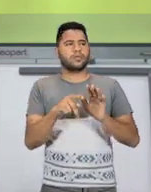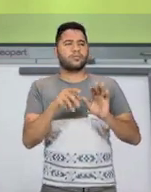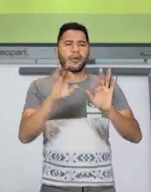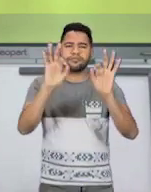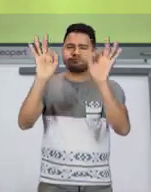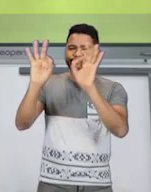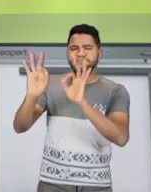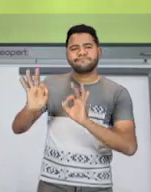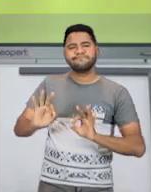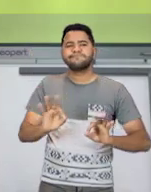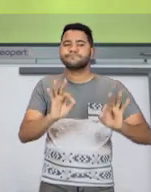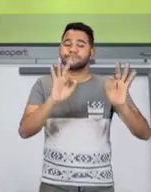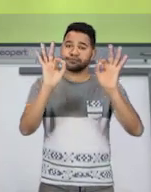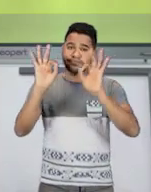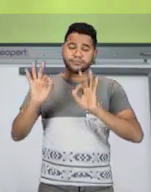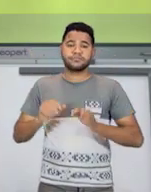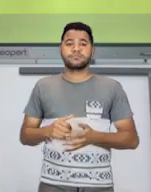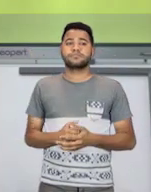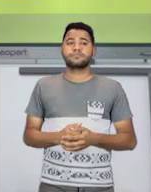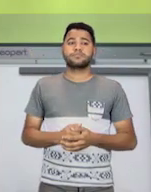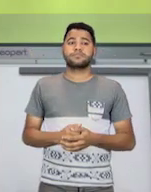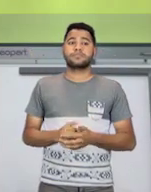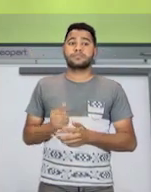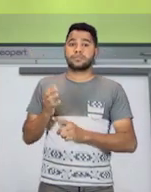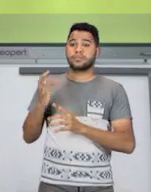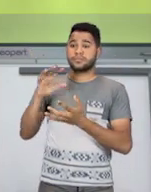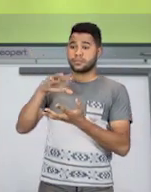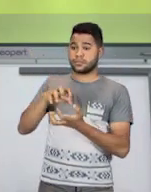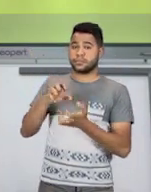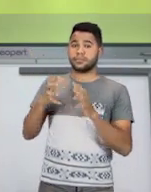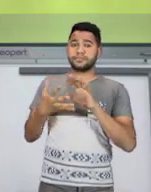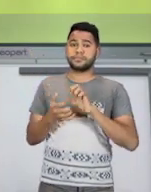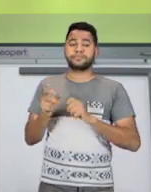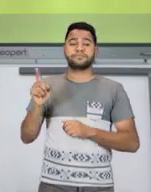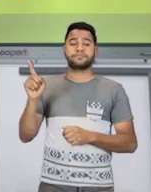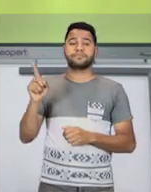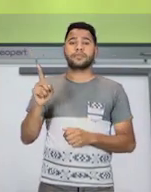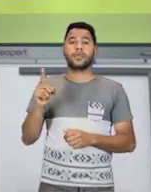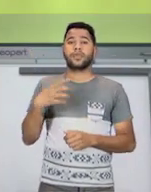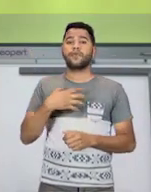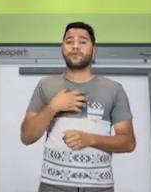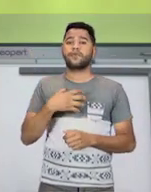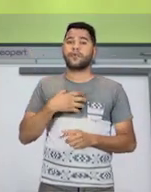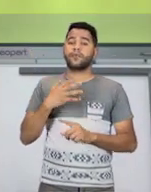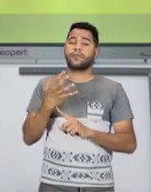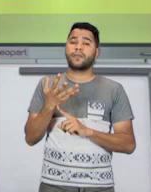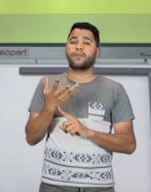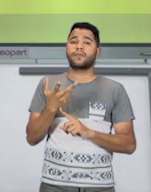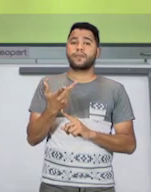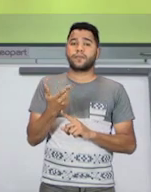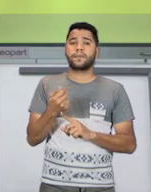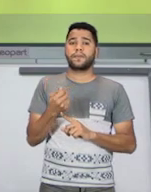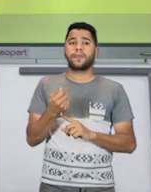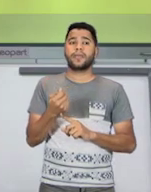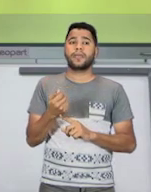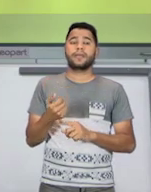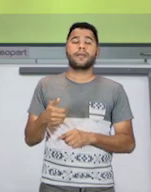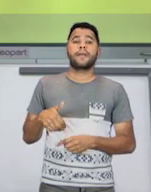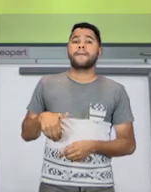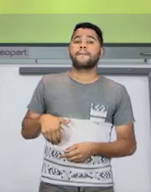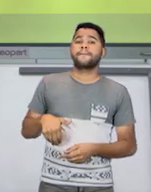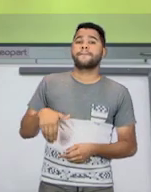design, design gráfico. E o artesanato, então, é uma das formas de arte que mais